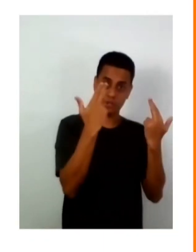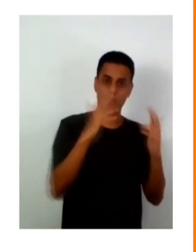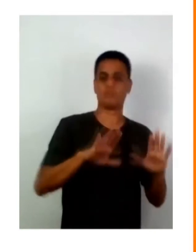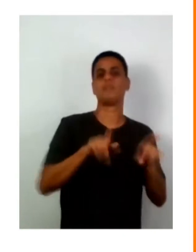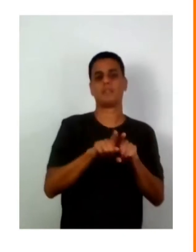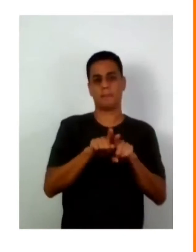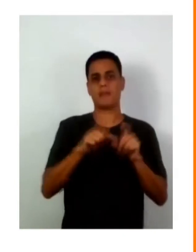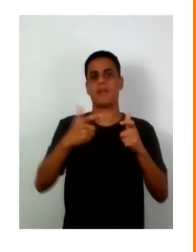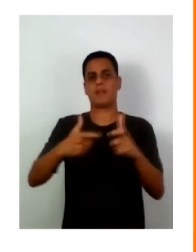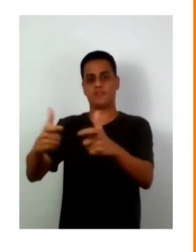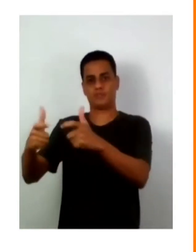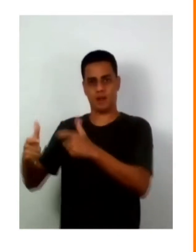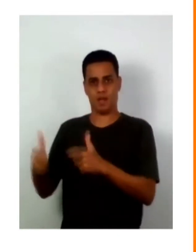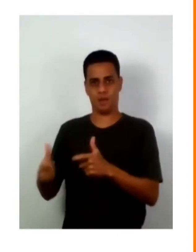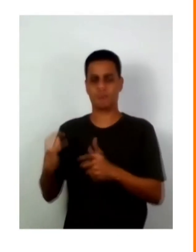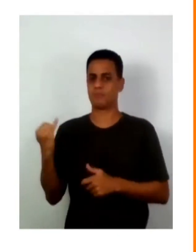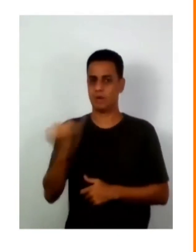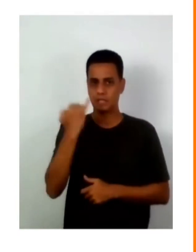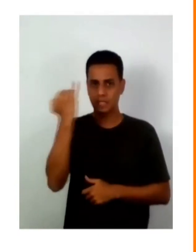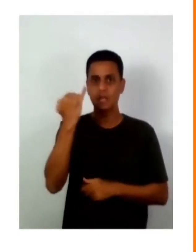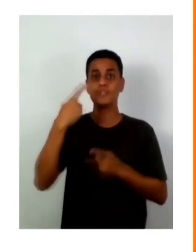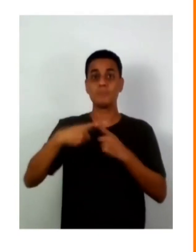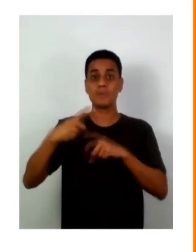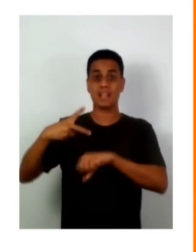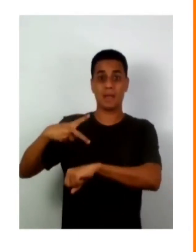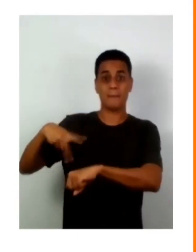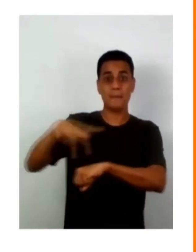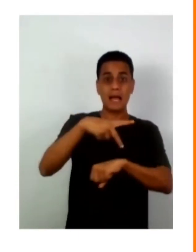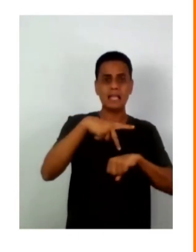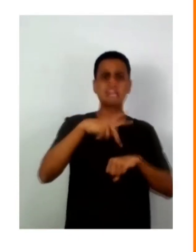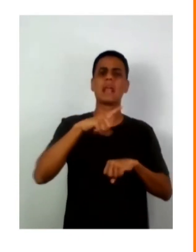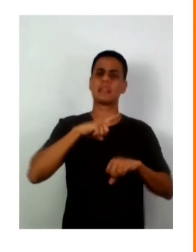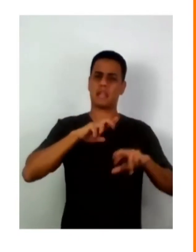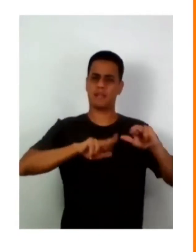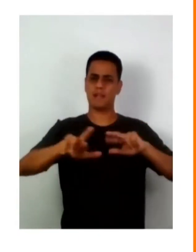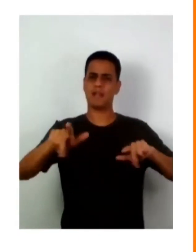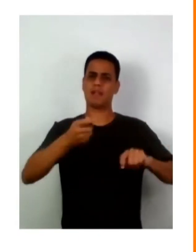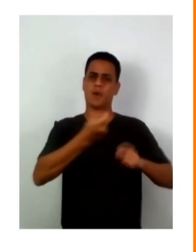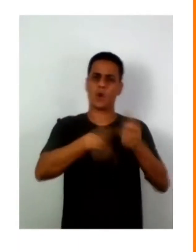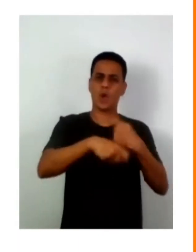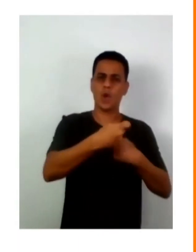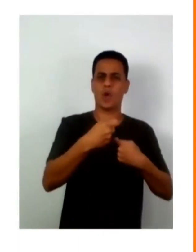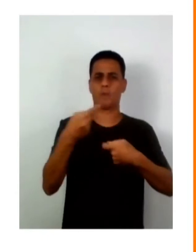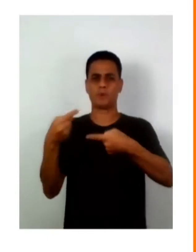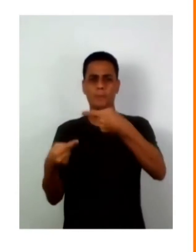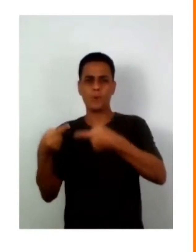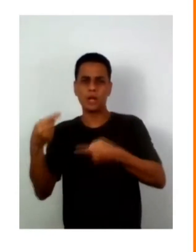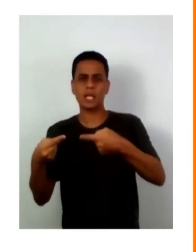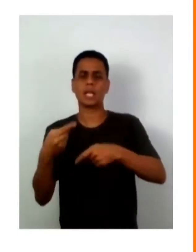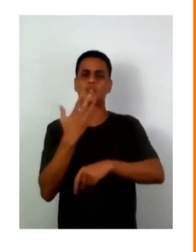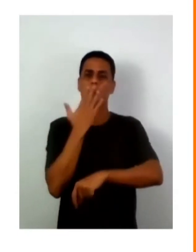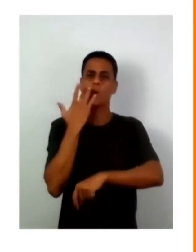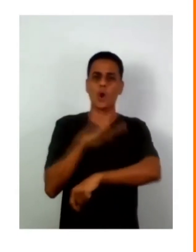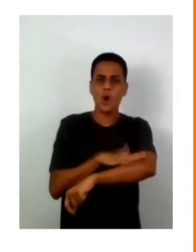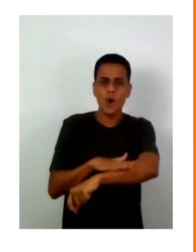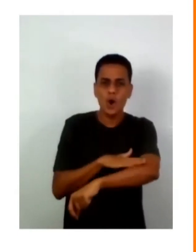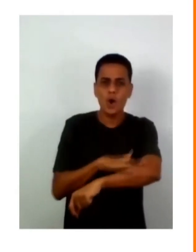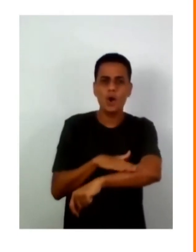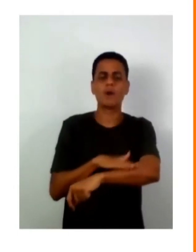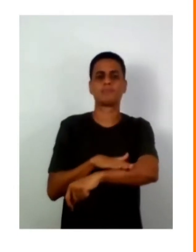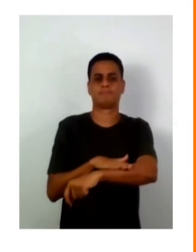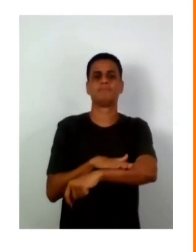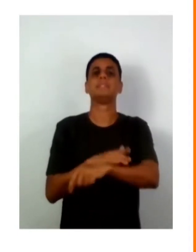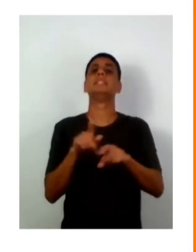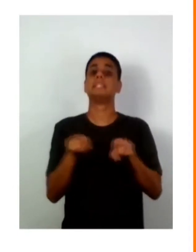do território do regional. Em termos econômicos e também há uma desigualdade